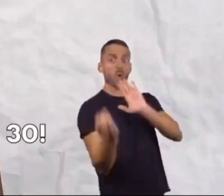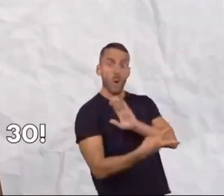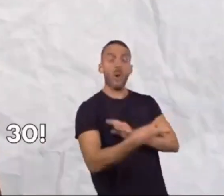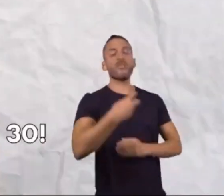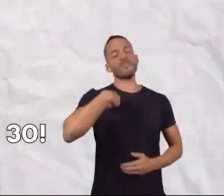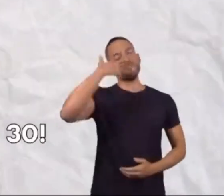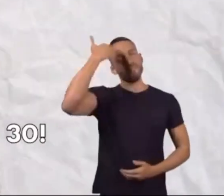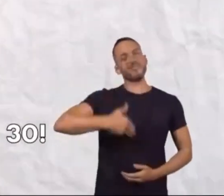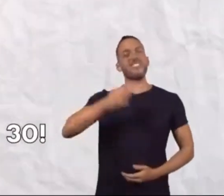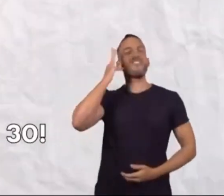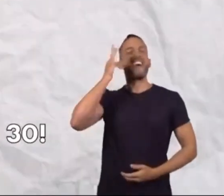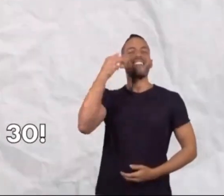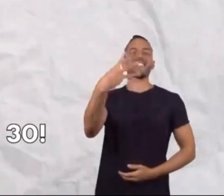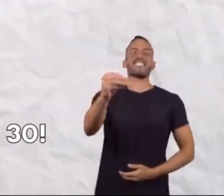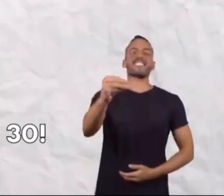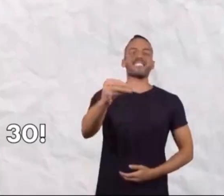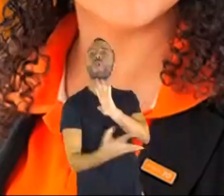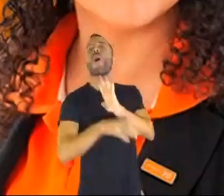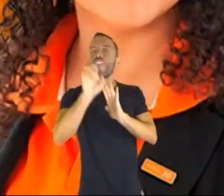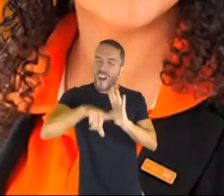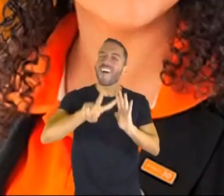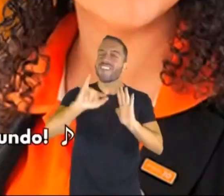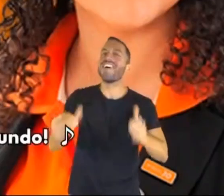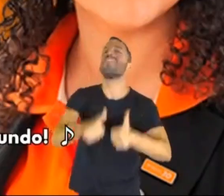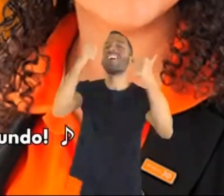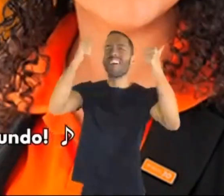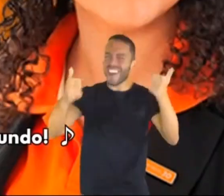ao novo Sou Fred Luz Partido Novo 30